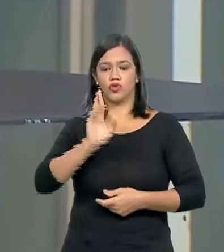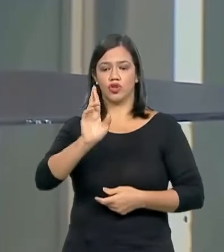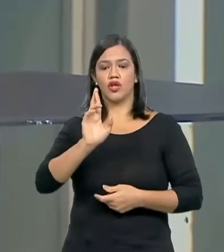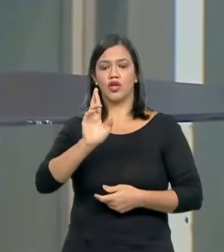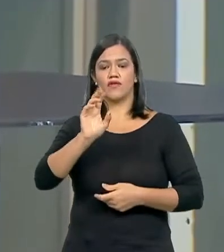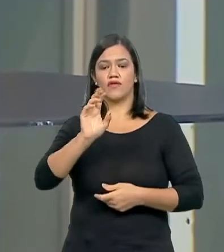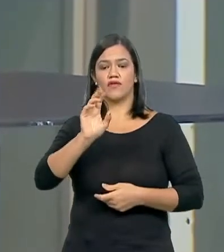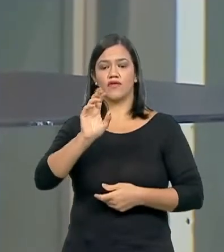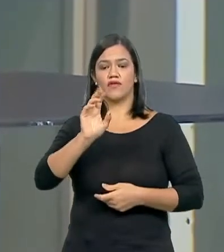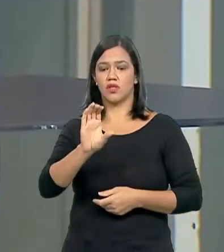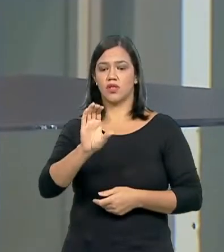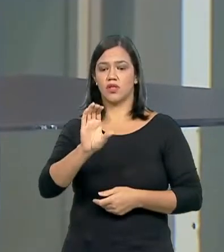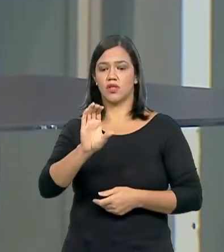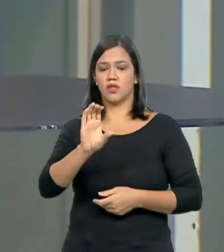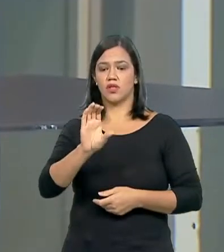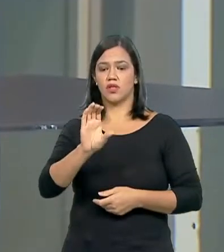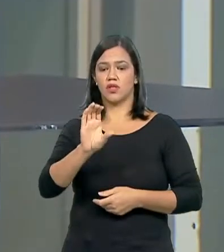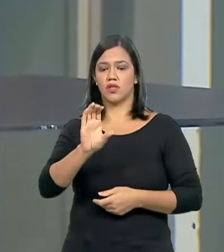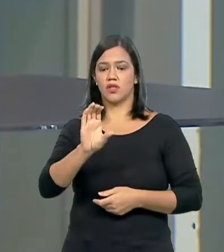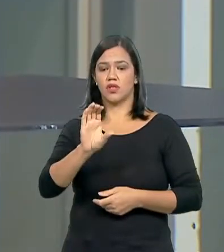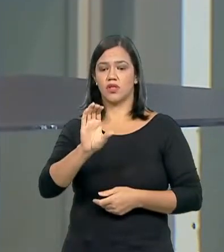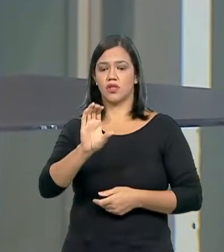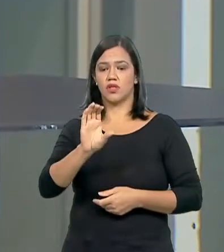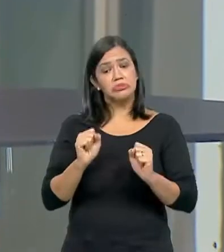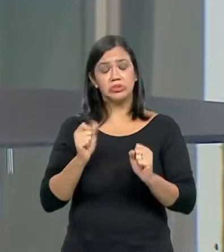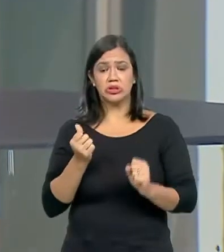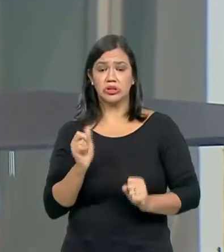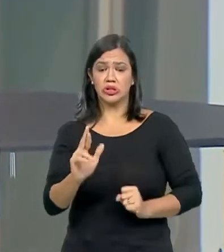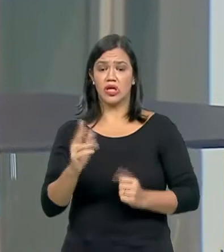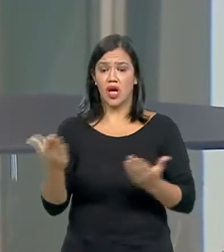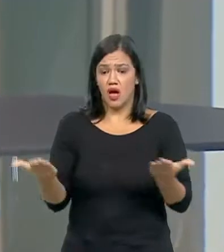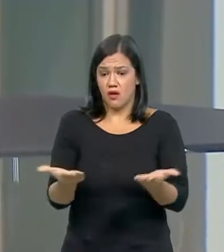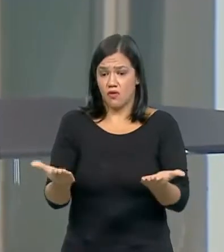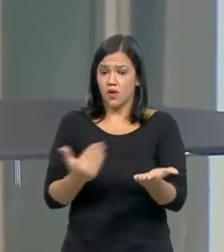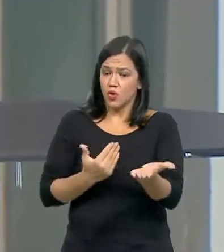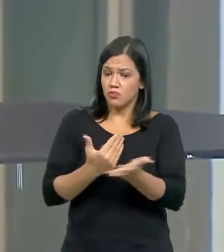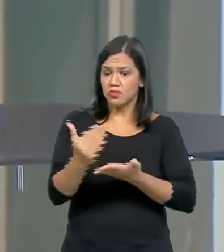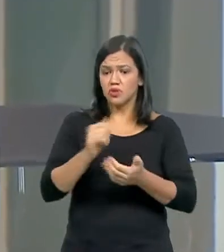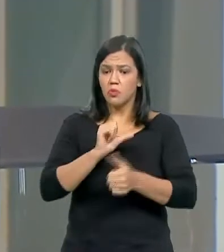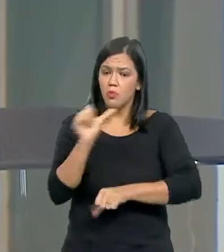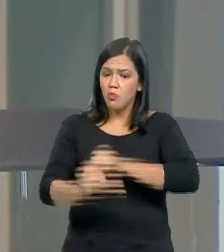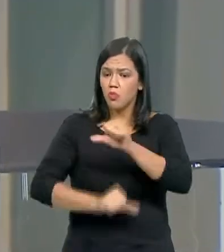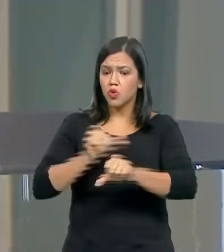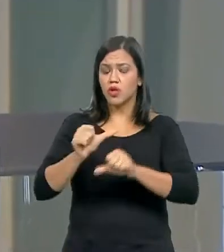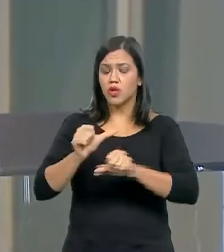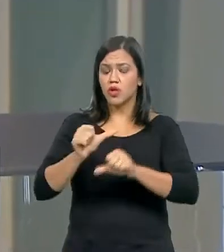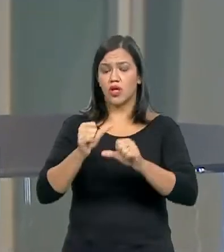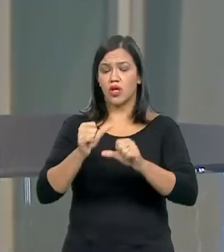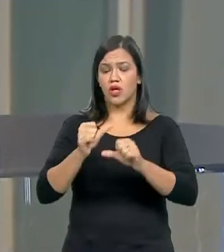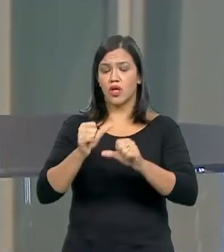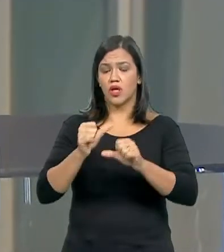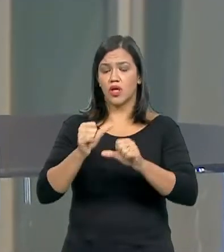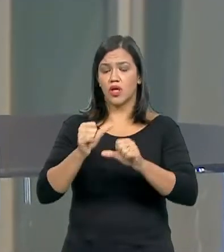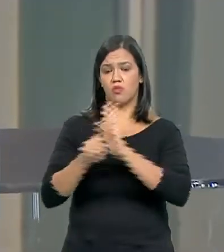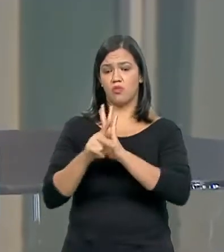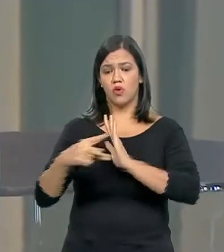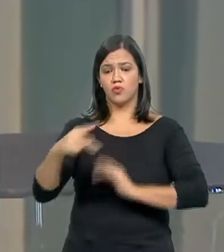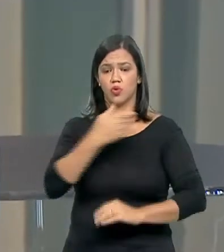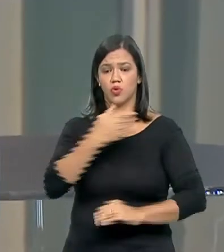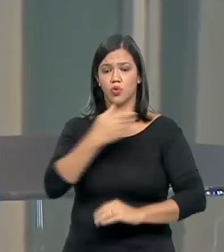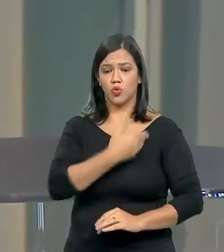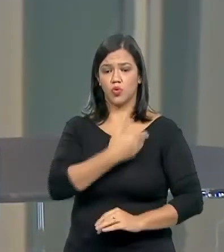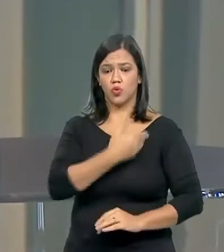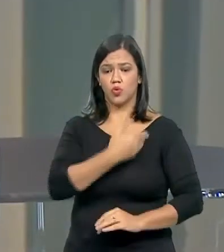SECOM. Então, pode ser que agora a gente consiga dar um salto na comunicação social no governo, que nós